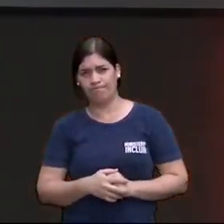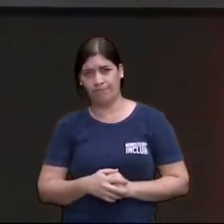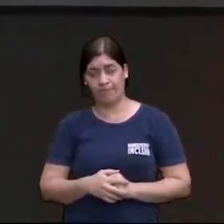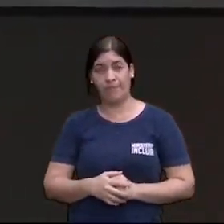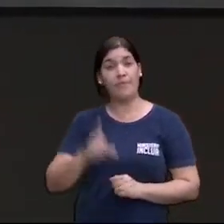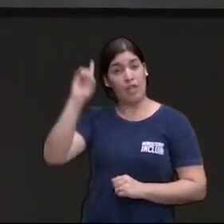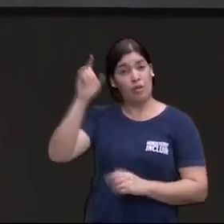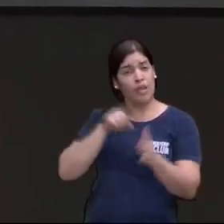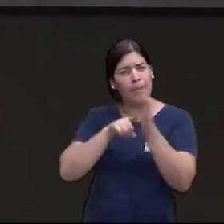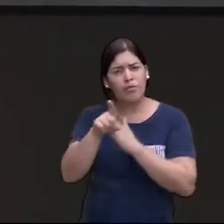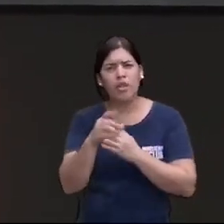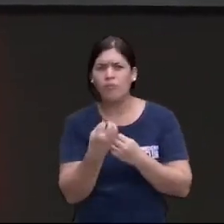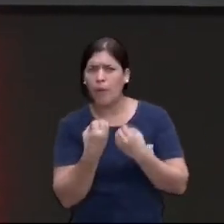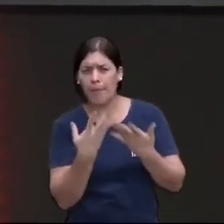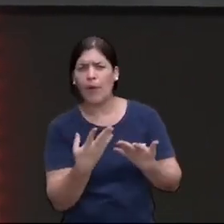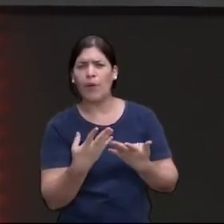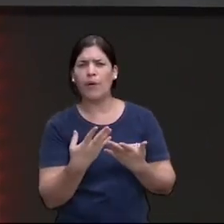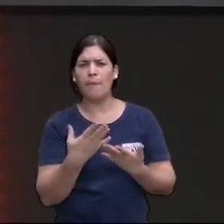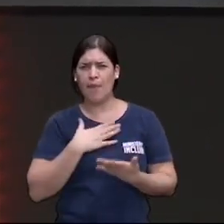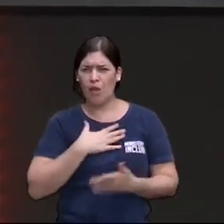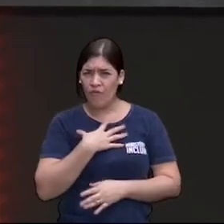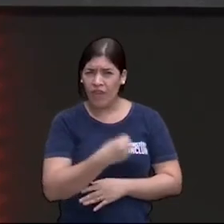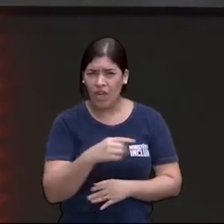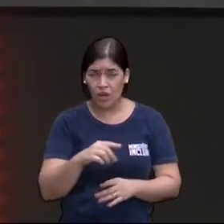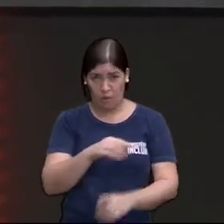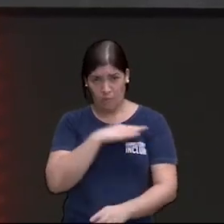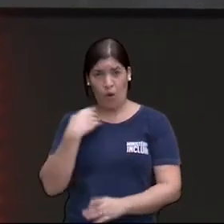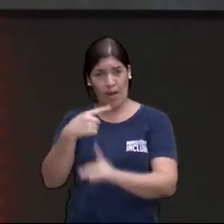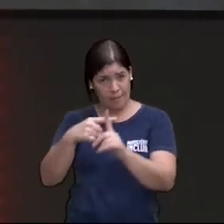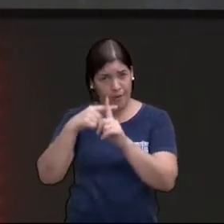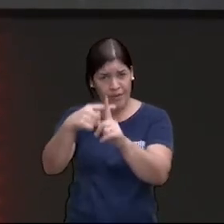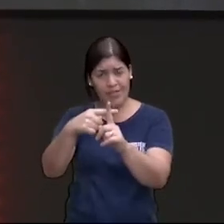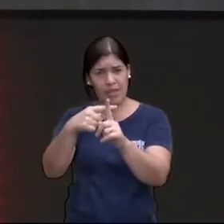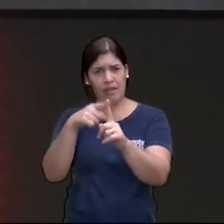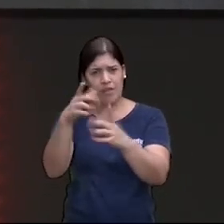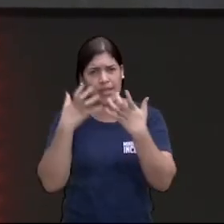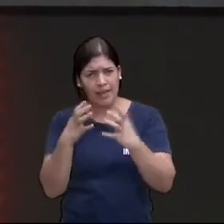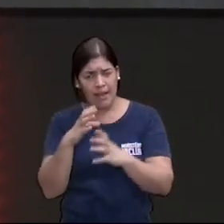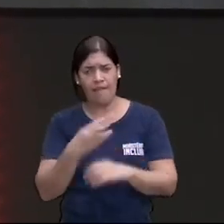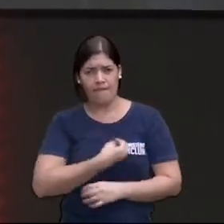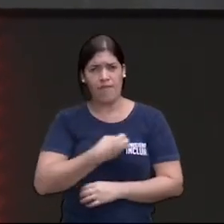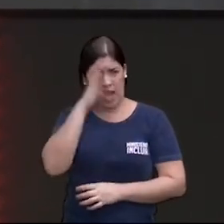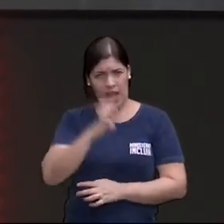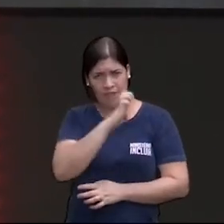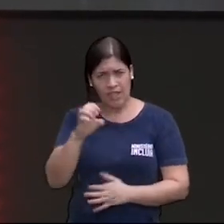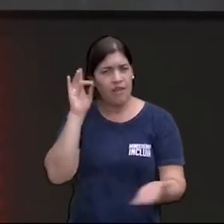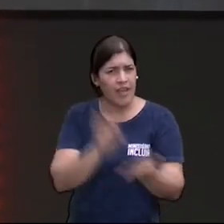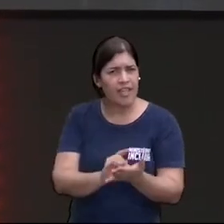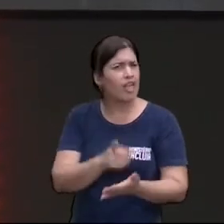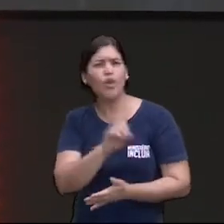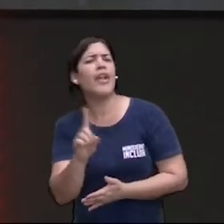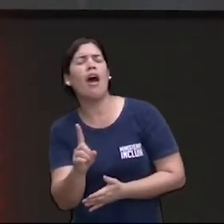valeu a pena ou não vai tomar posse da cruz ou não vai viver evangelho do jeito que evangelho é